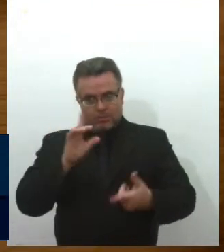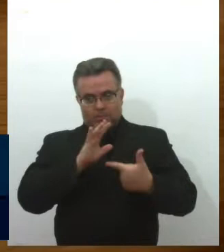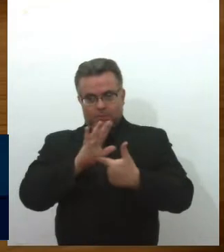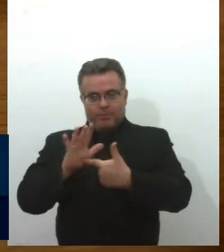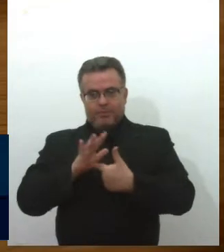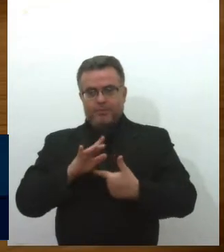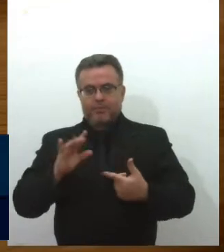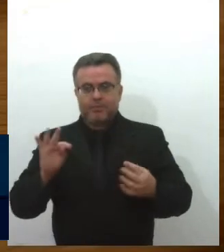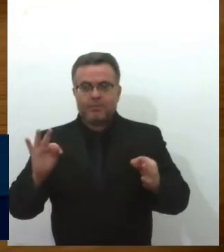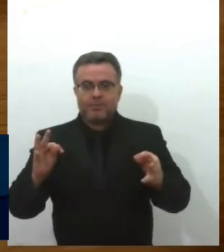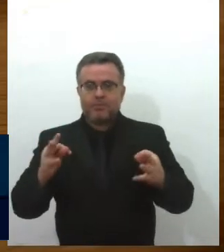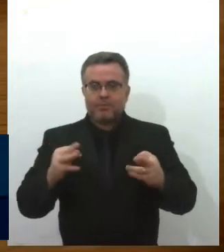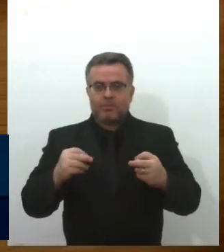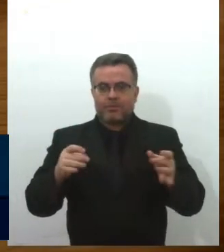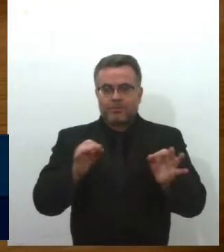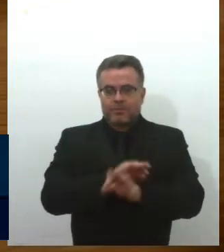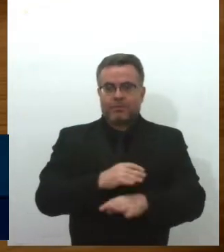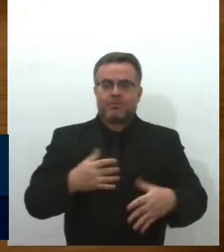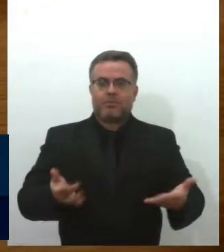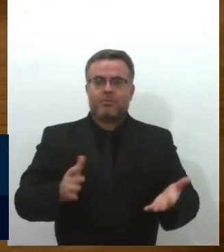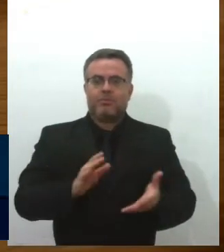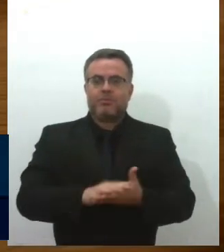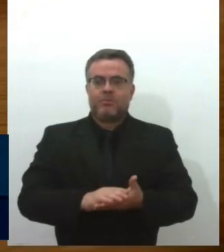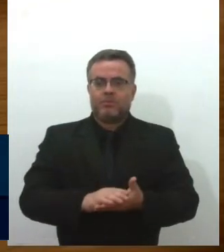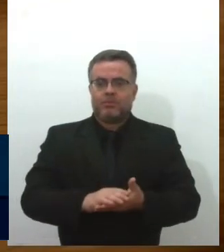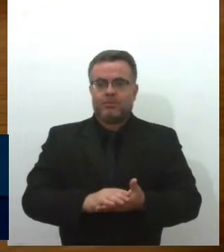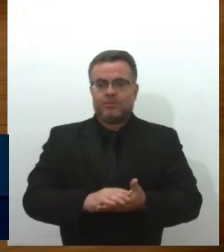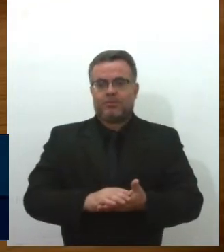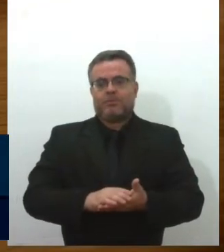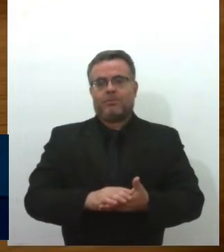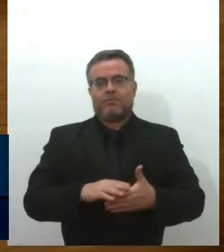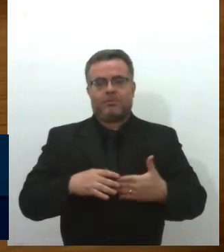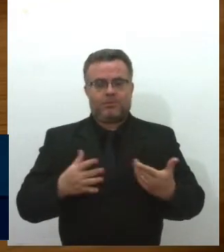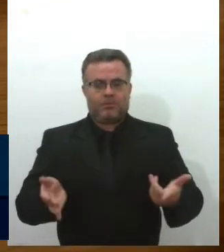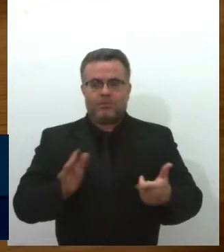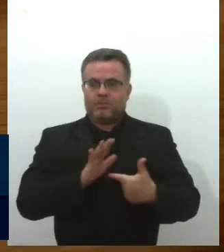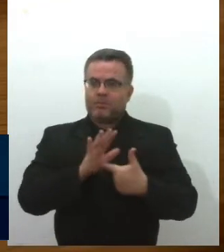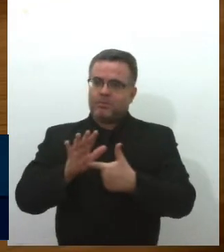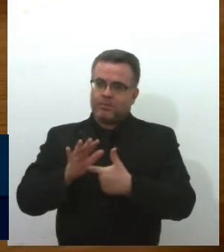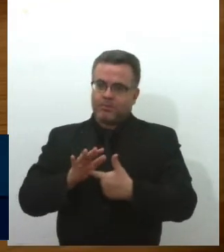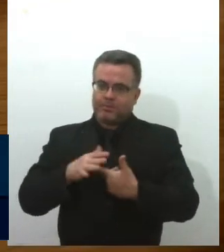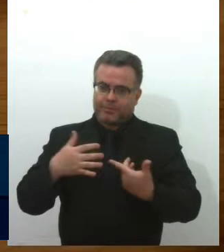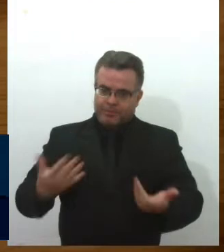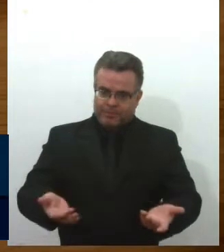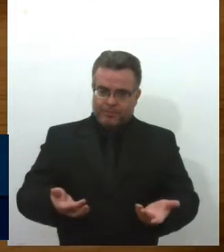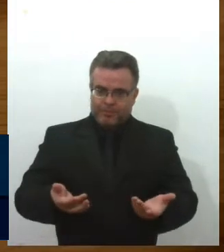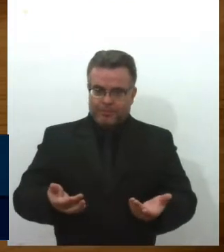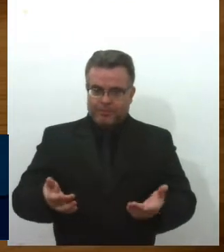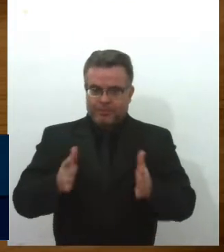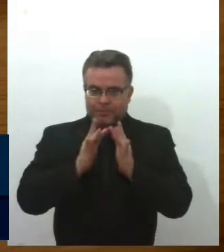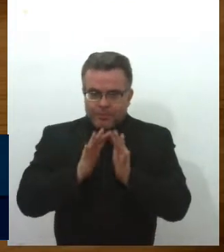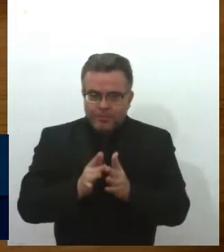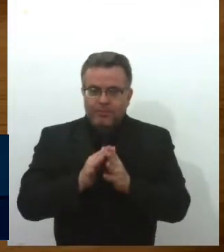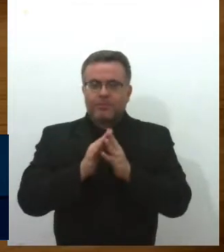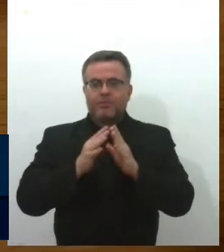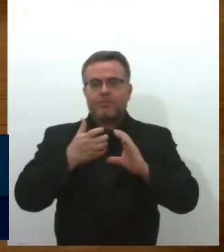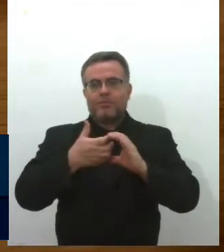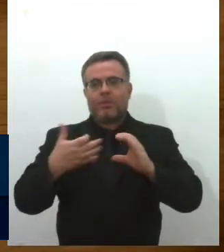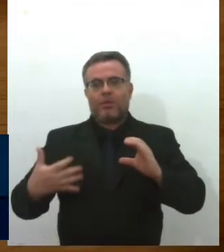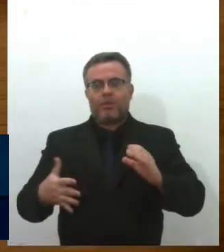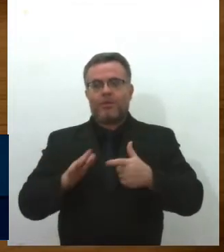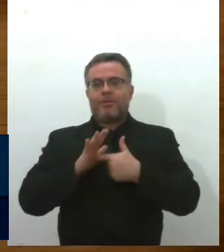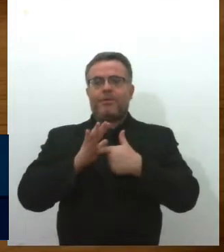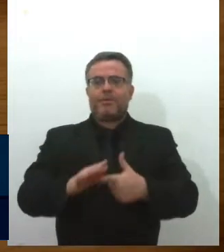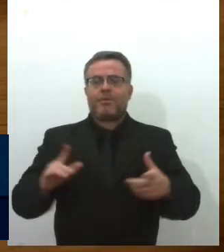todos os nossos pacientes autistas. Tecnicamente, o autista se caracteriza por dificuldades